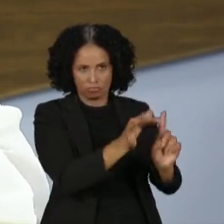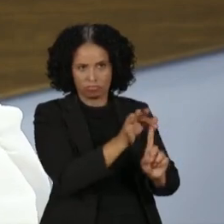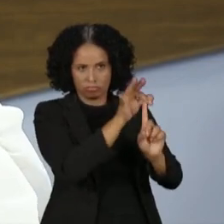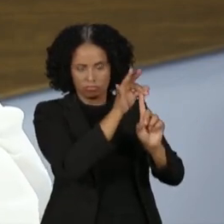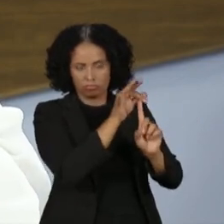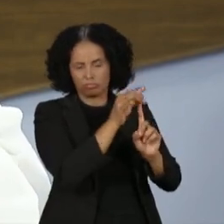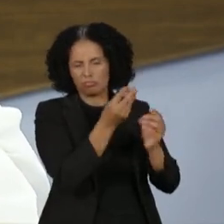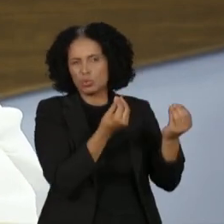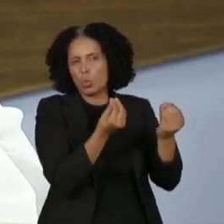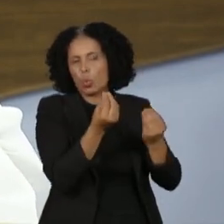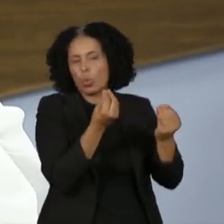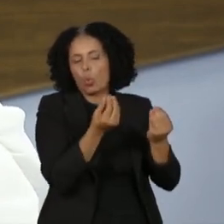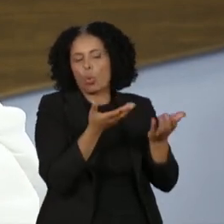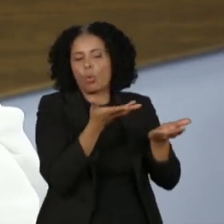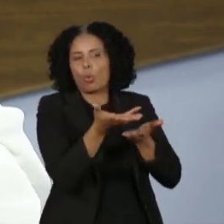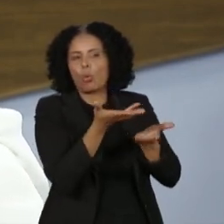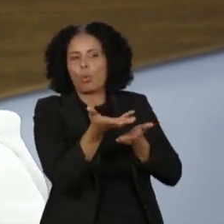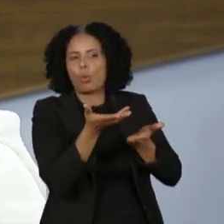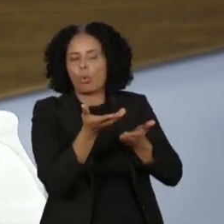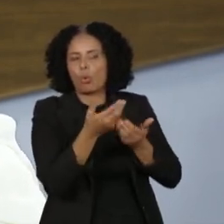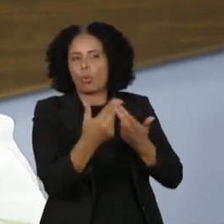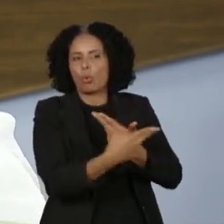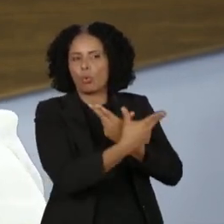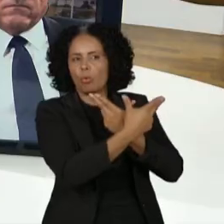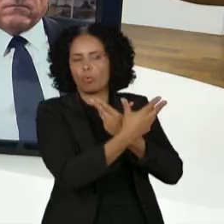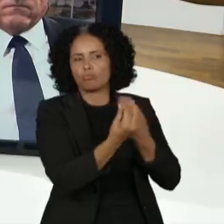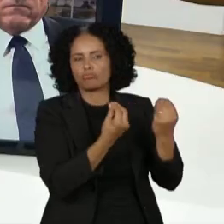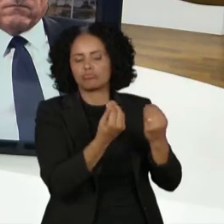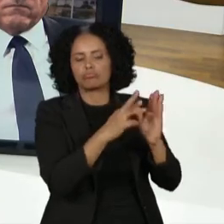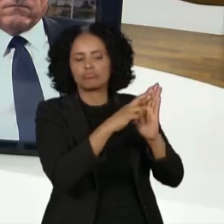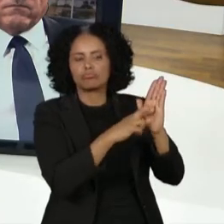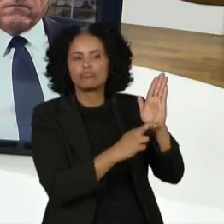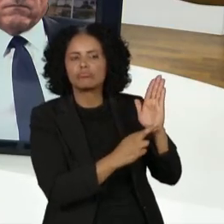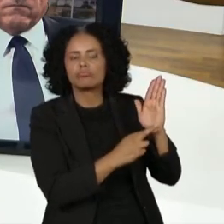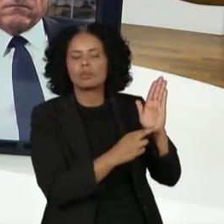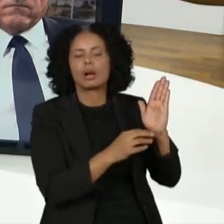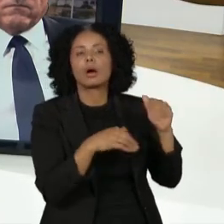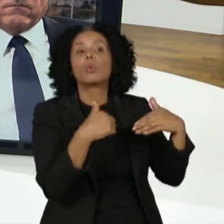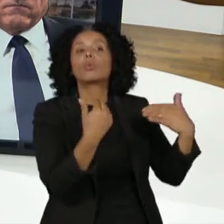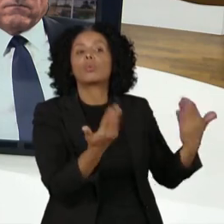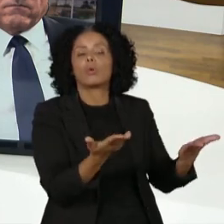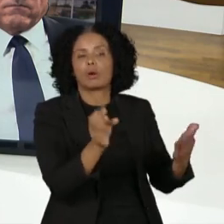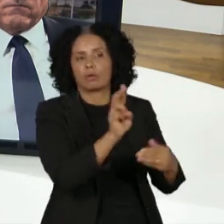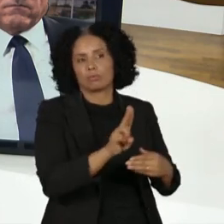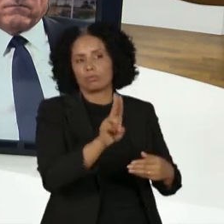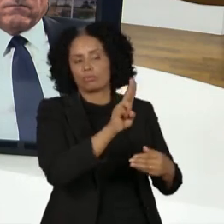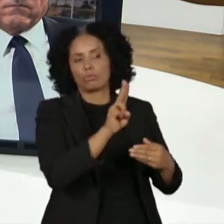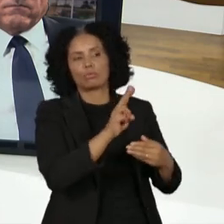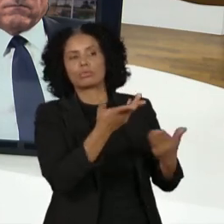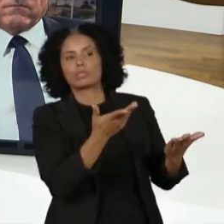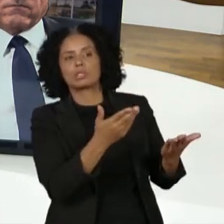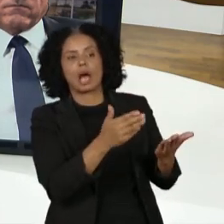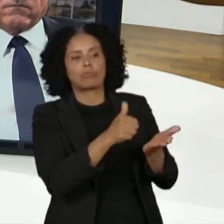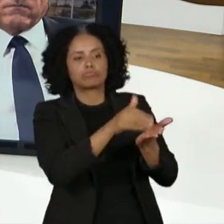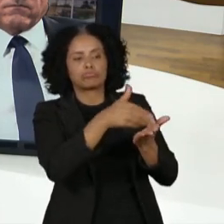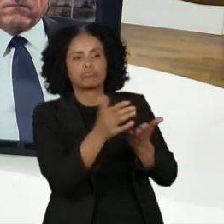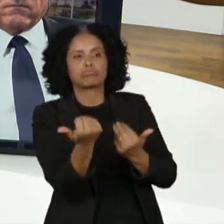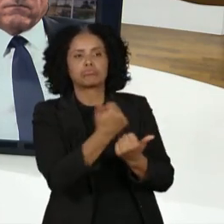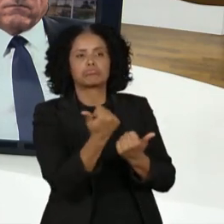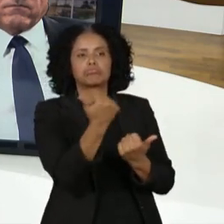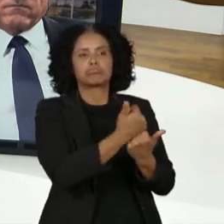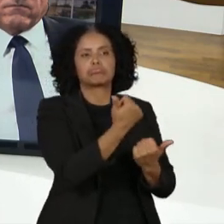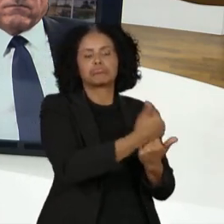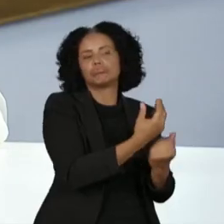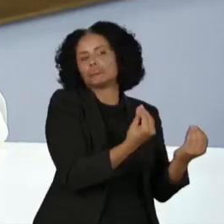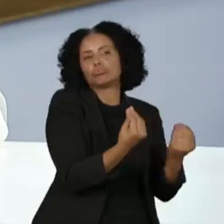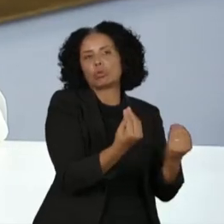Eu queria saber como tem sido esse diálogo com as Forças Armadas, que critérios que vocês vão usar para fazer uma reestruturação desses cargos